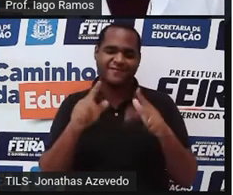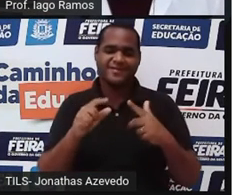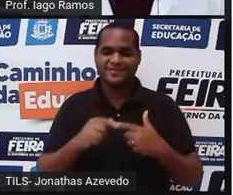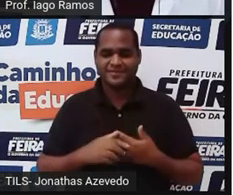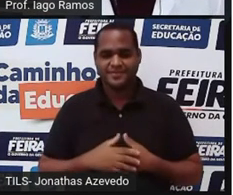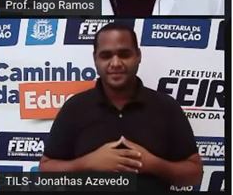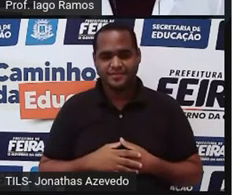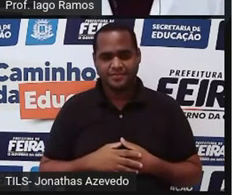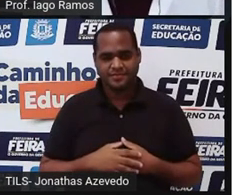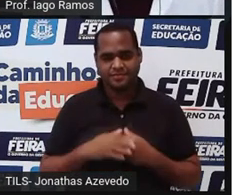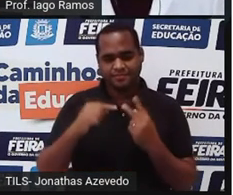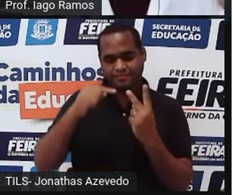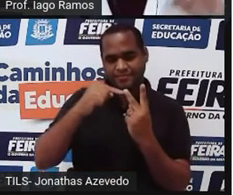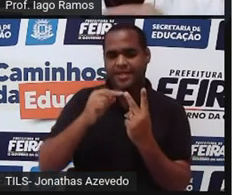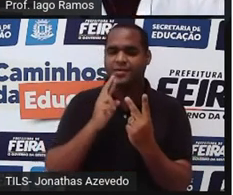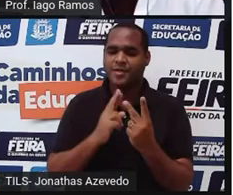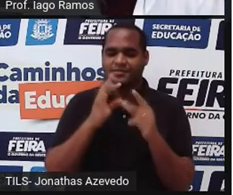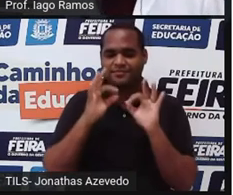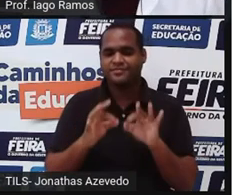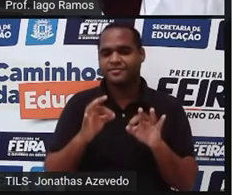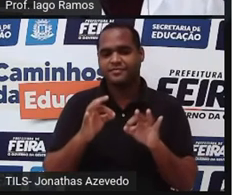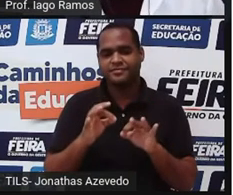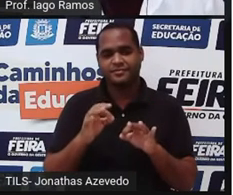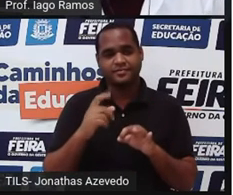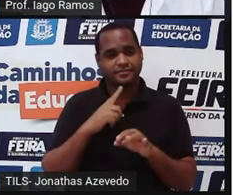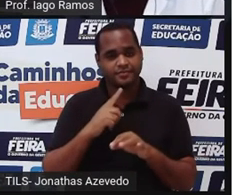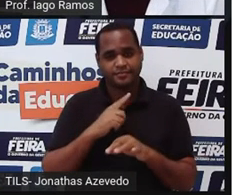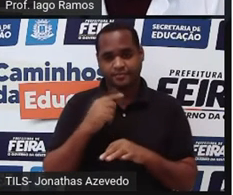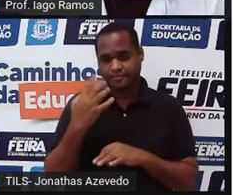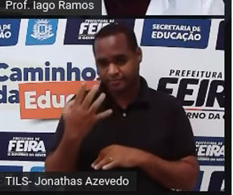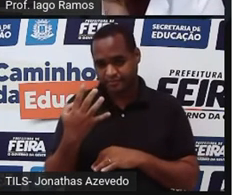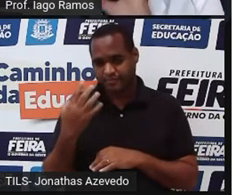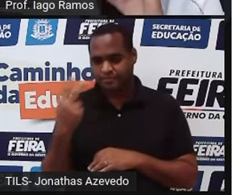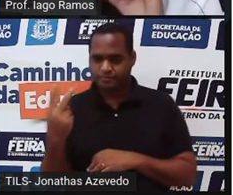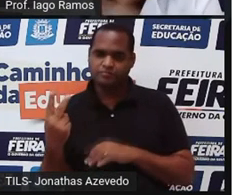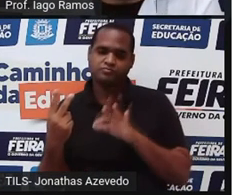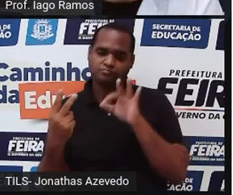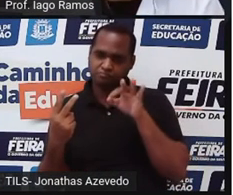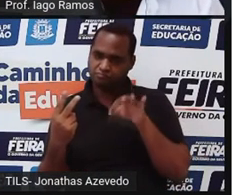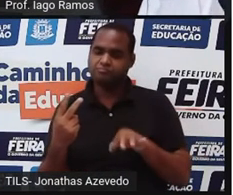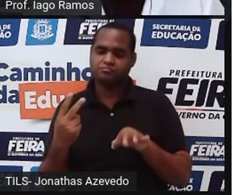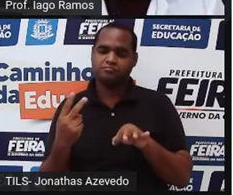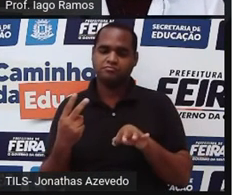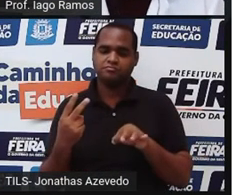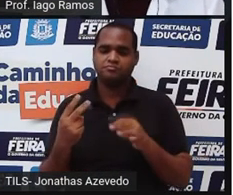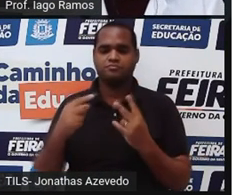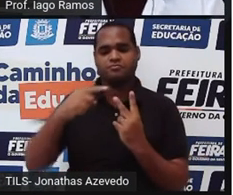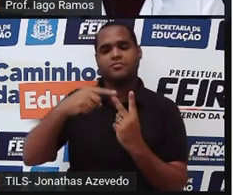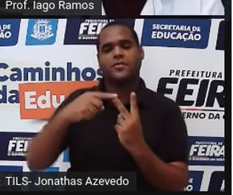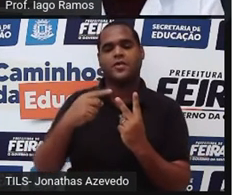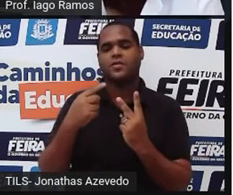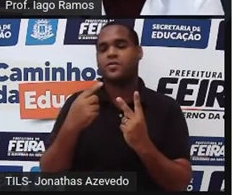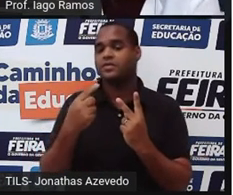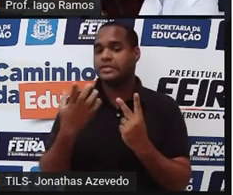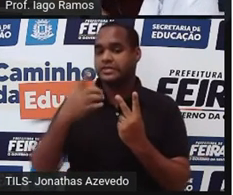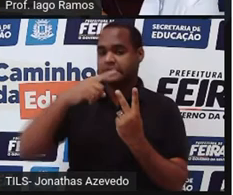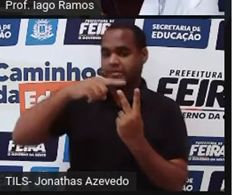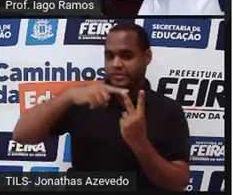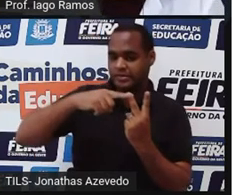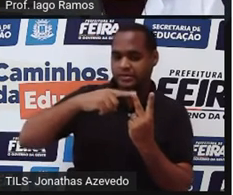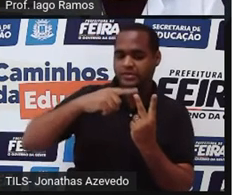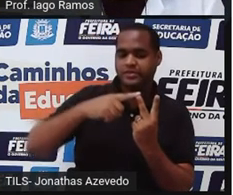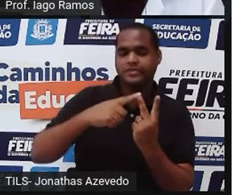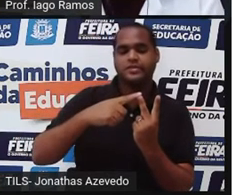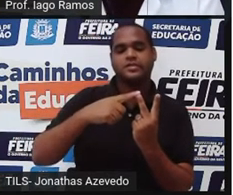O que é uma raiz inexata? Por exemplo, raiz quadrada de 4 é 2. É uma raiz exata. Raiz quadrada